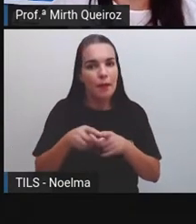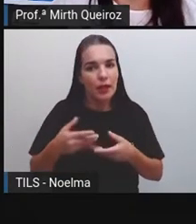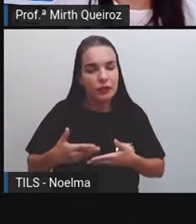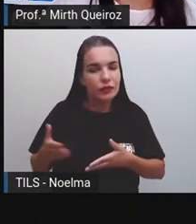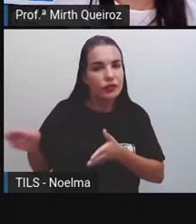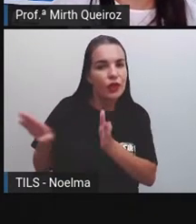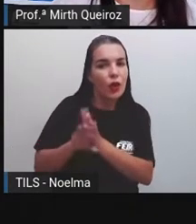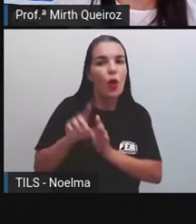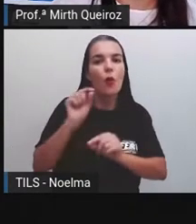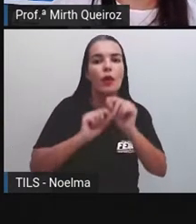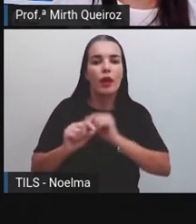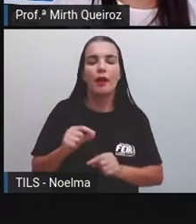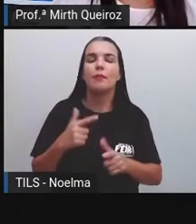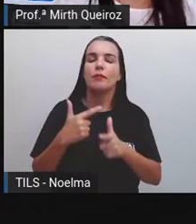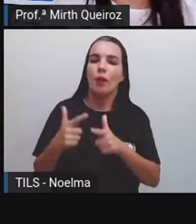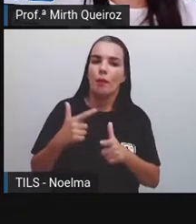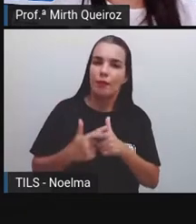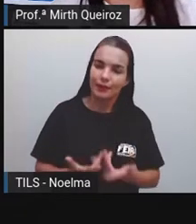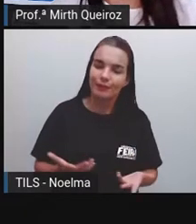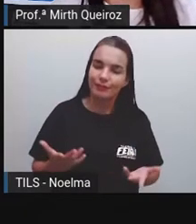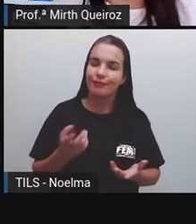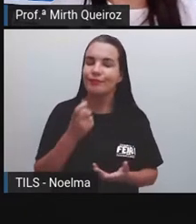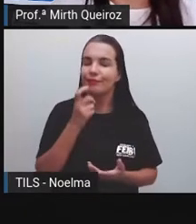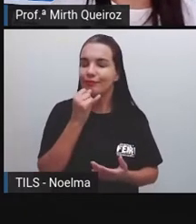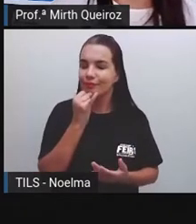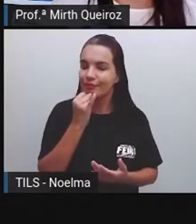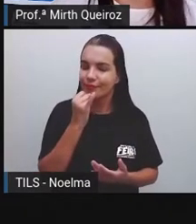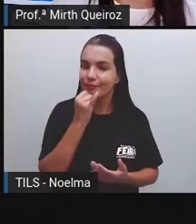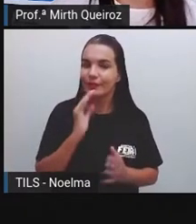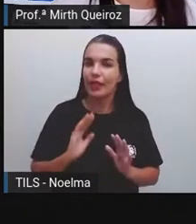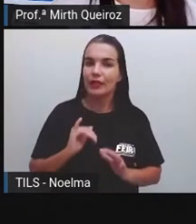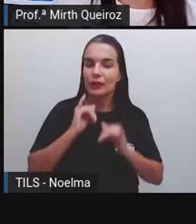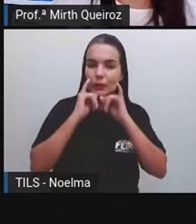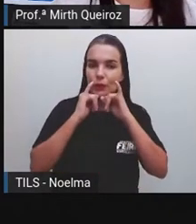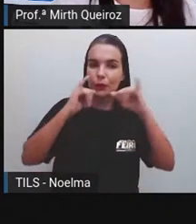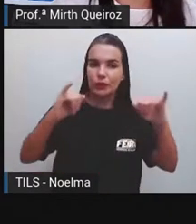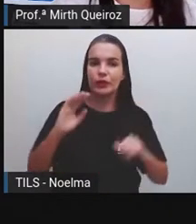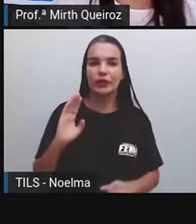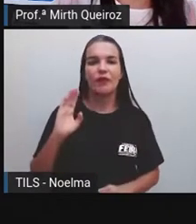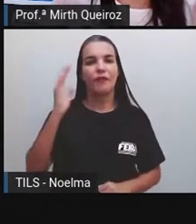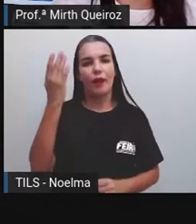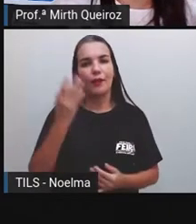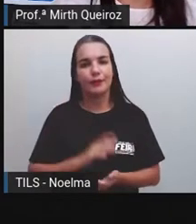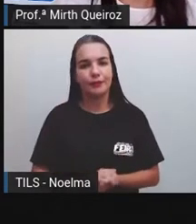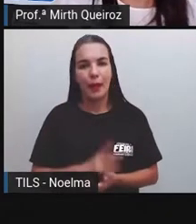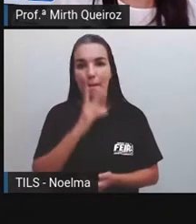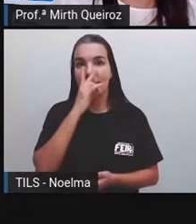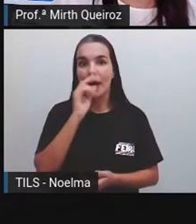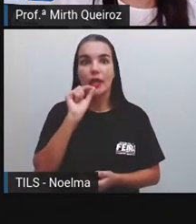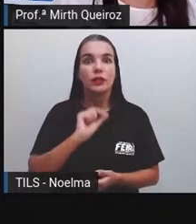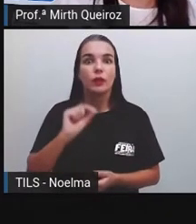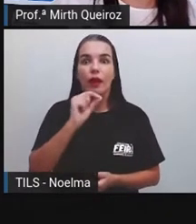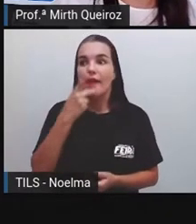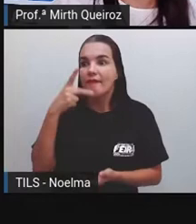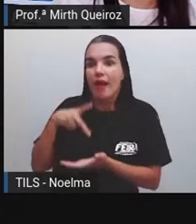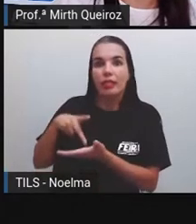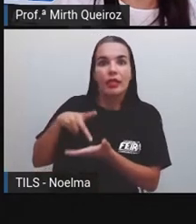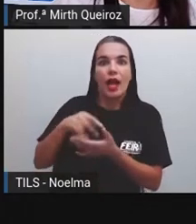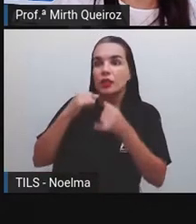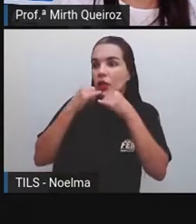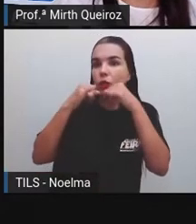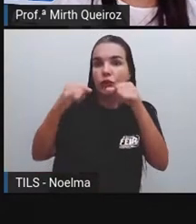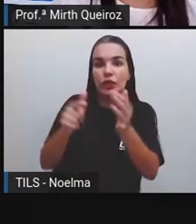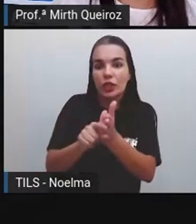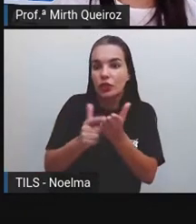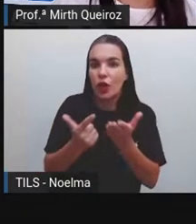problemas Como é o caso das fake news, né? Às vezes a gente recebe algo Tudo bonitinho, parecendo realmente Que é uma notícia de